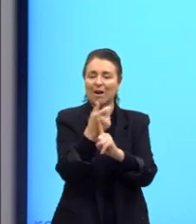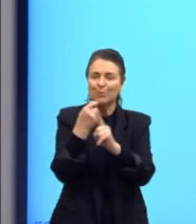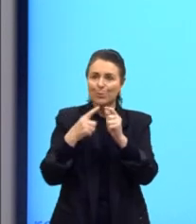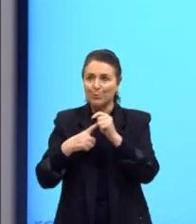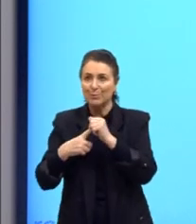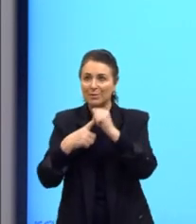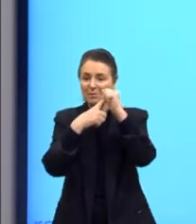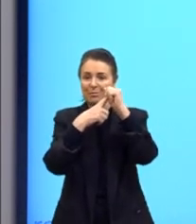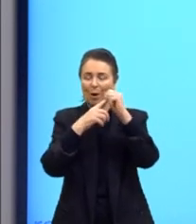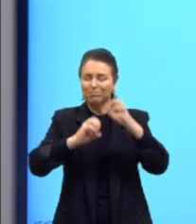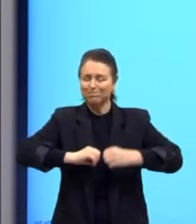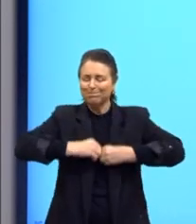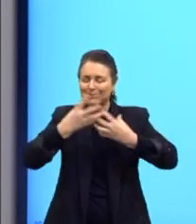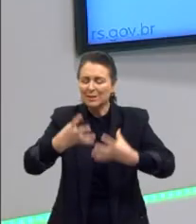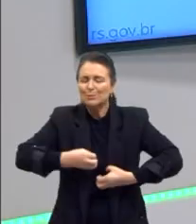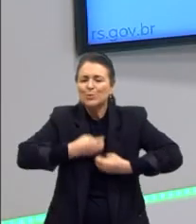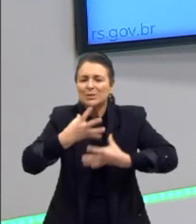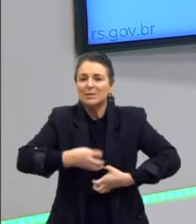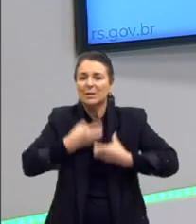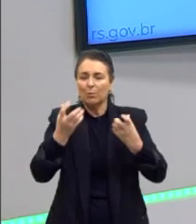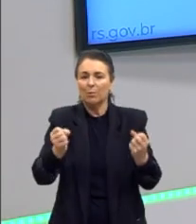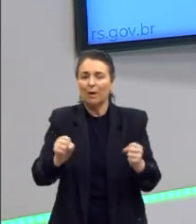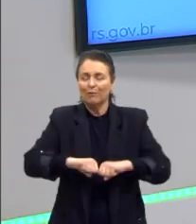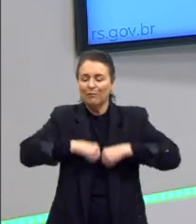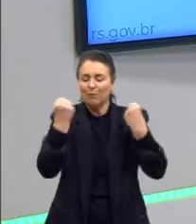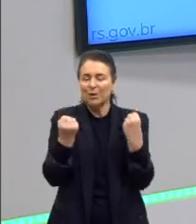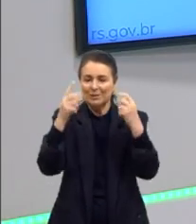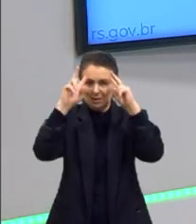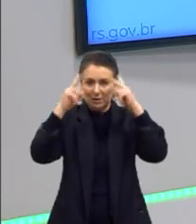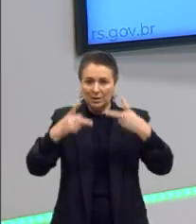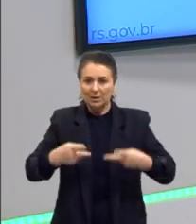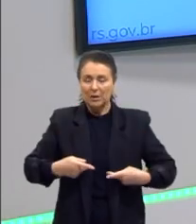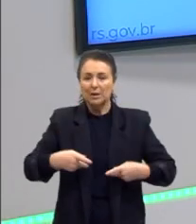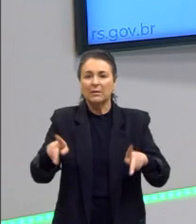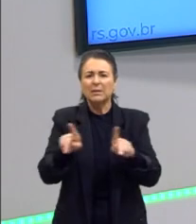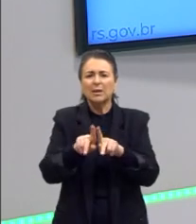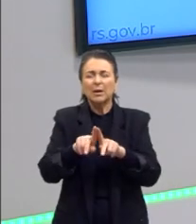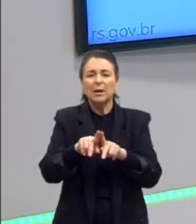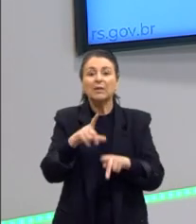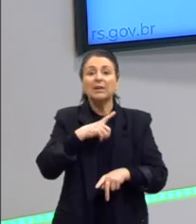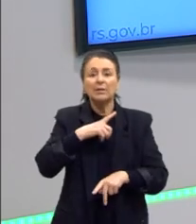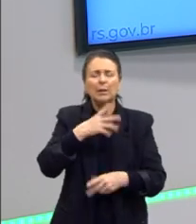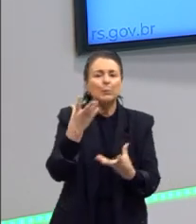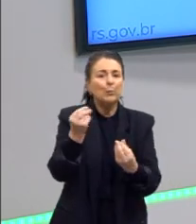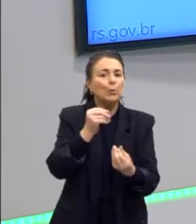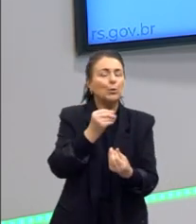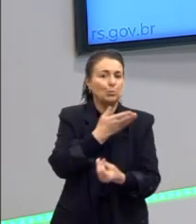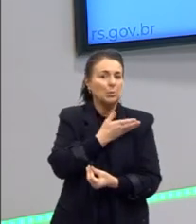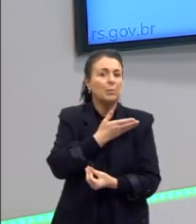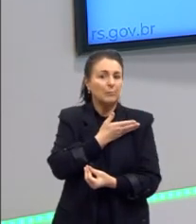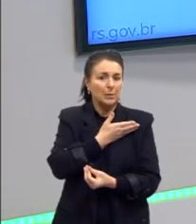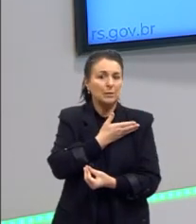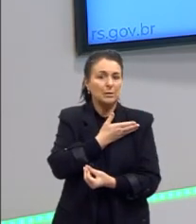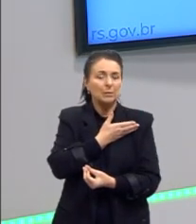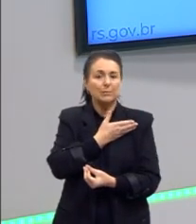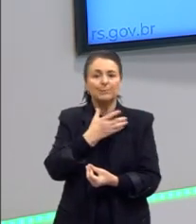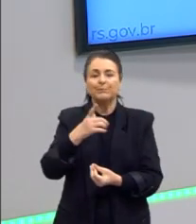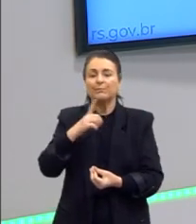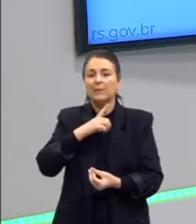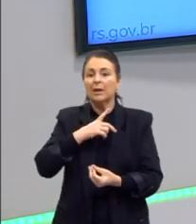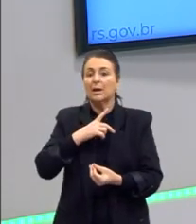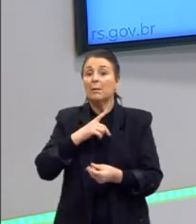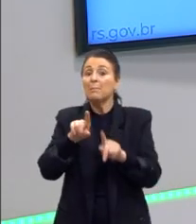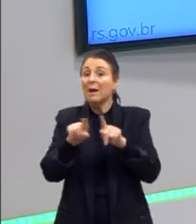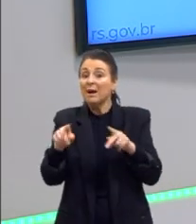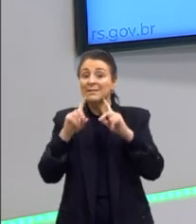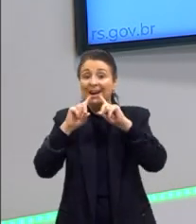expressão potente do ser humano. Ele vai ser muito amigo do Wagner, depois eles até discordam e tal. Mas, então, essa é a crítica do Nietzsche.